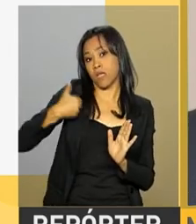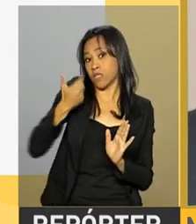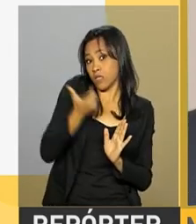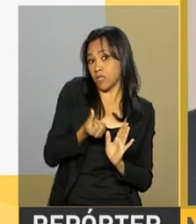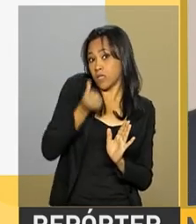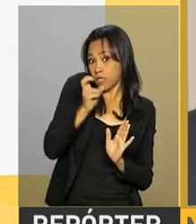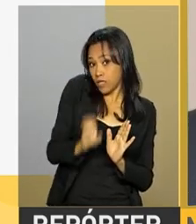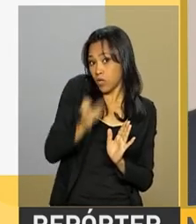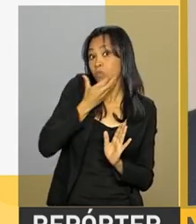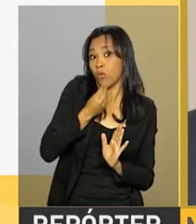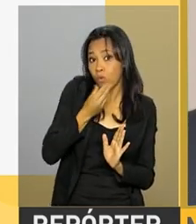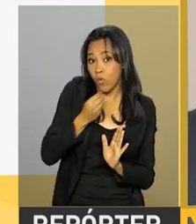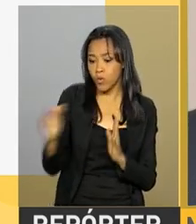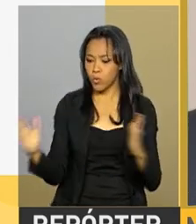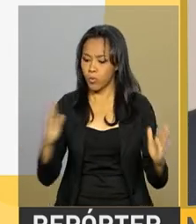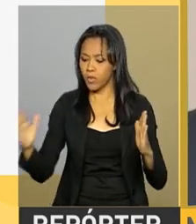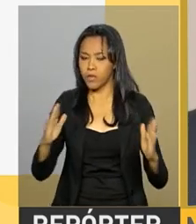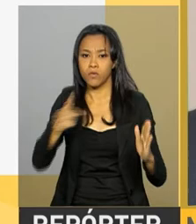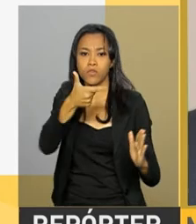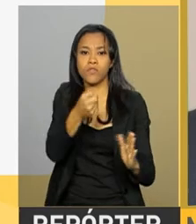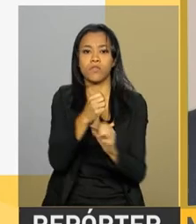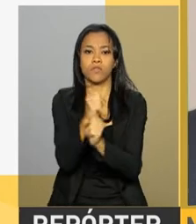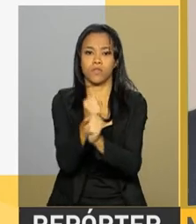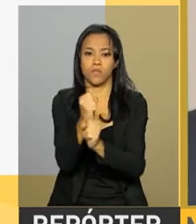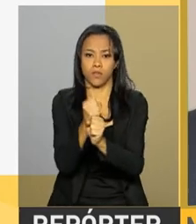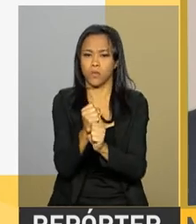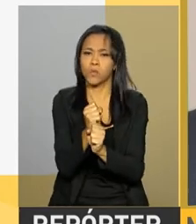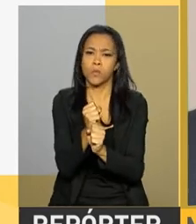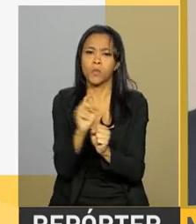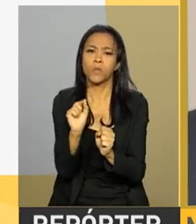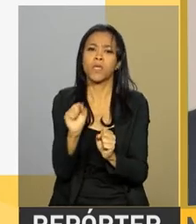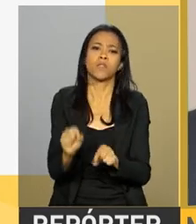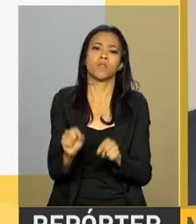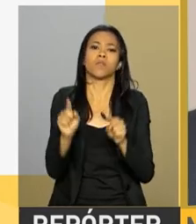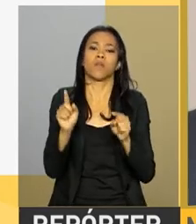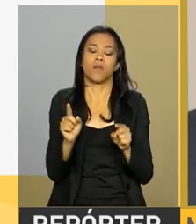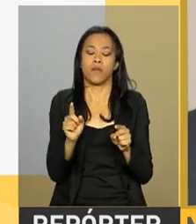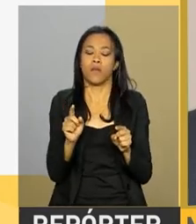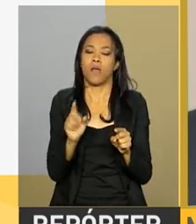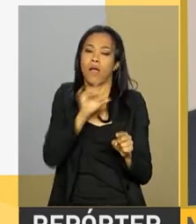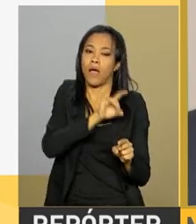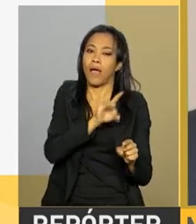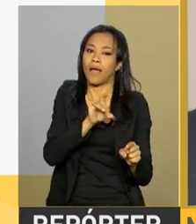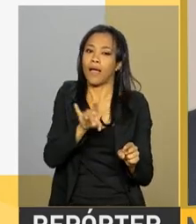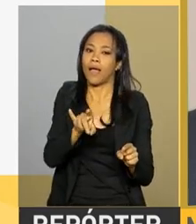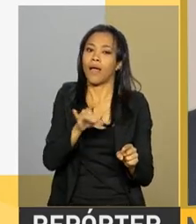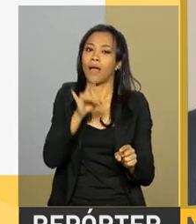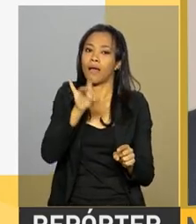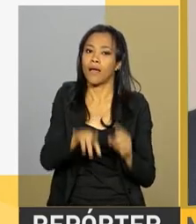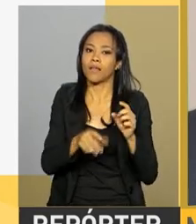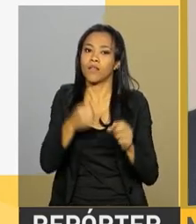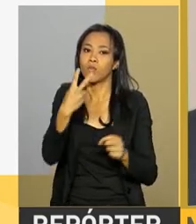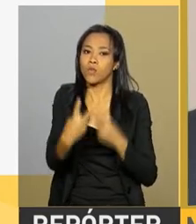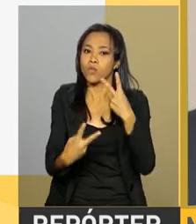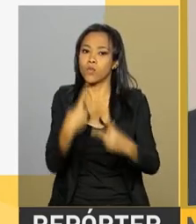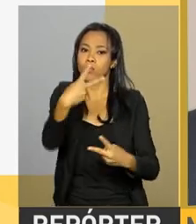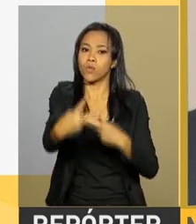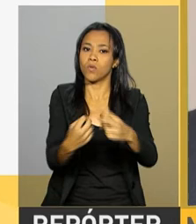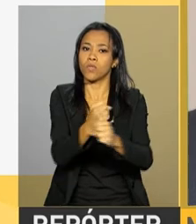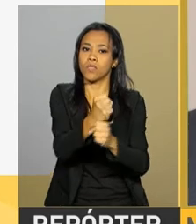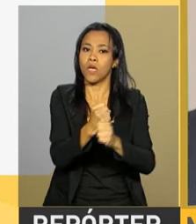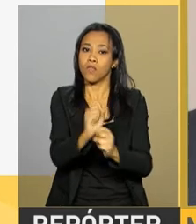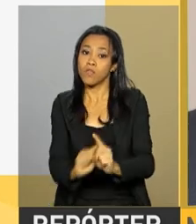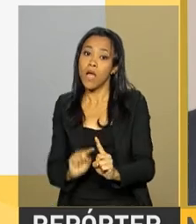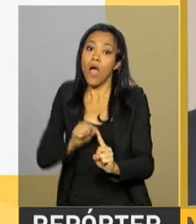o homem, num prazo de 20 anos. Ou seja, a cada ano, ou a cada dois anos, perdão, você aumenta um ano.